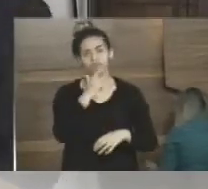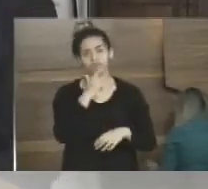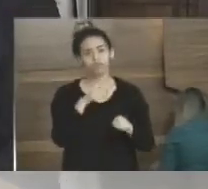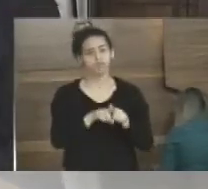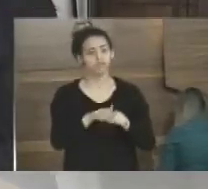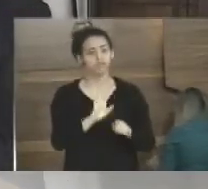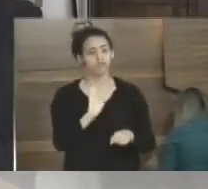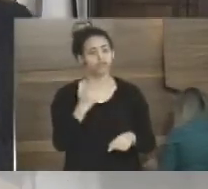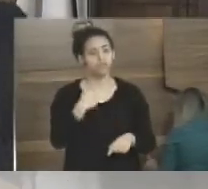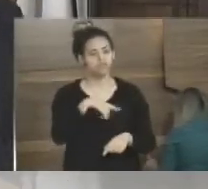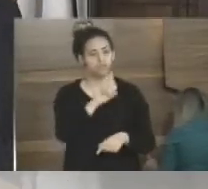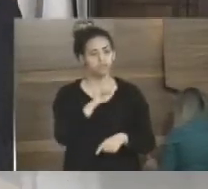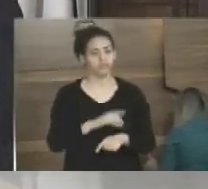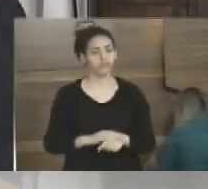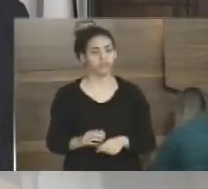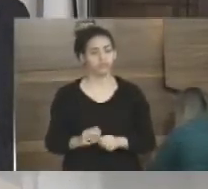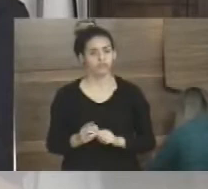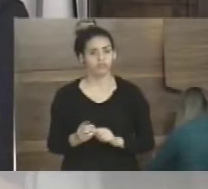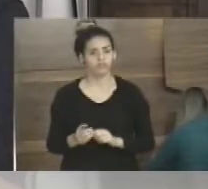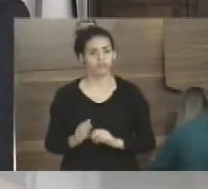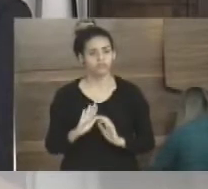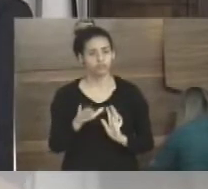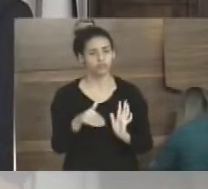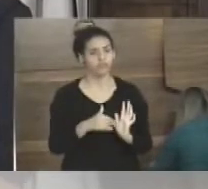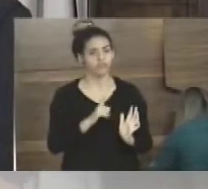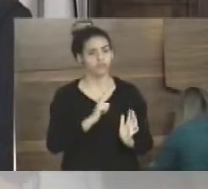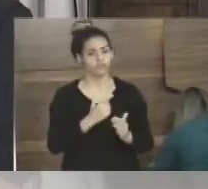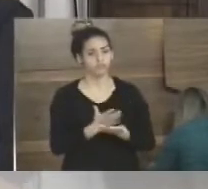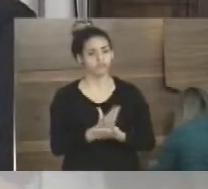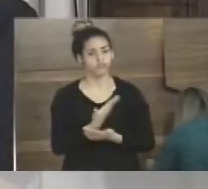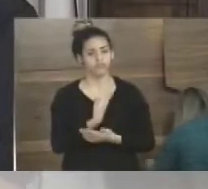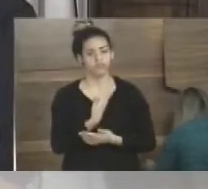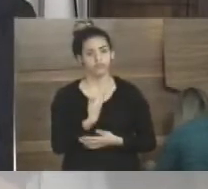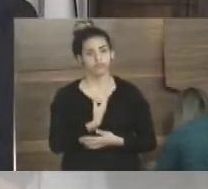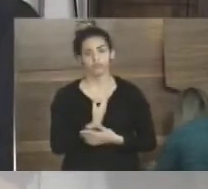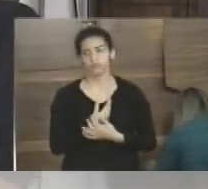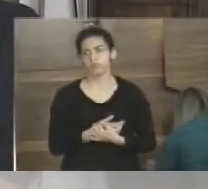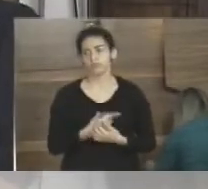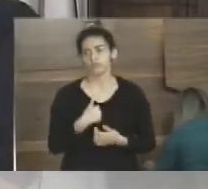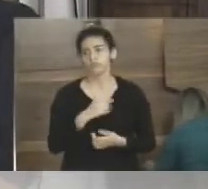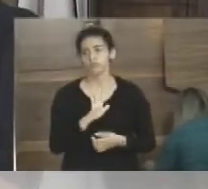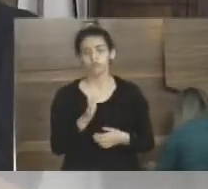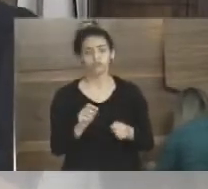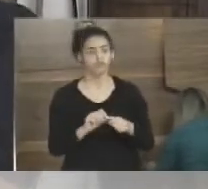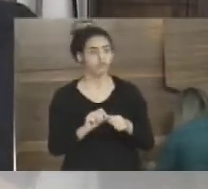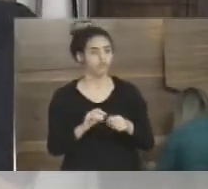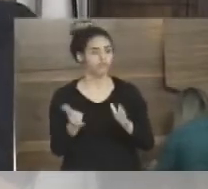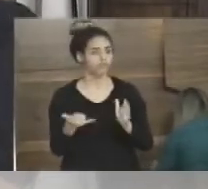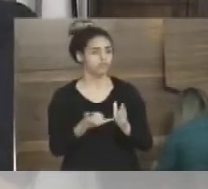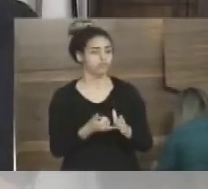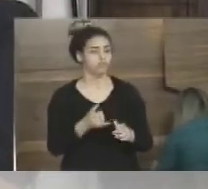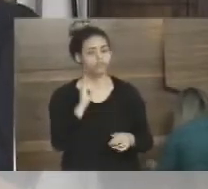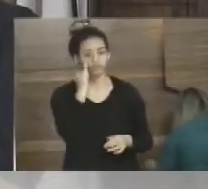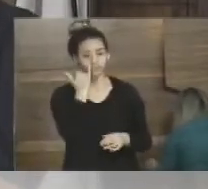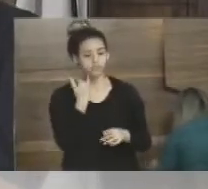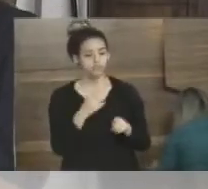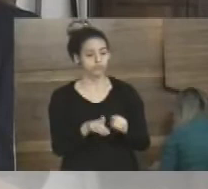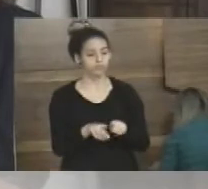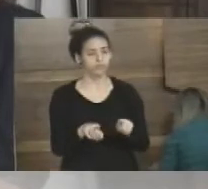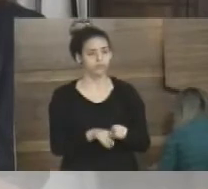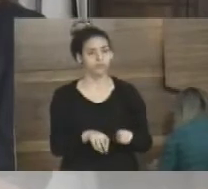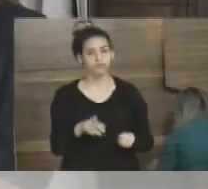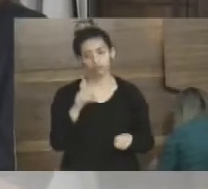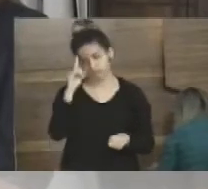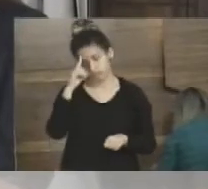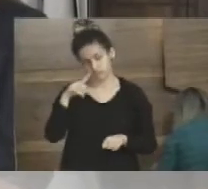fica passeando por lá, todos temos alguns amigos por ali, eu já fiz uma indicação, a Jane fez outra, então,